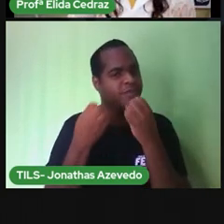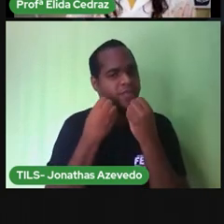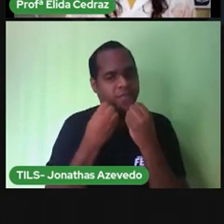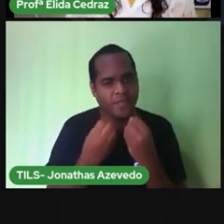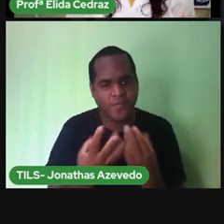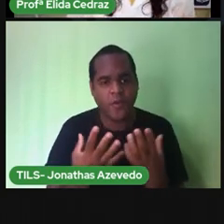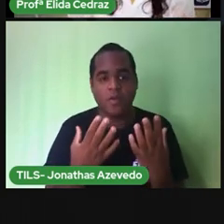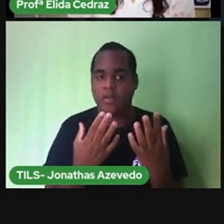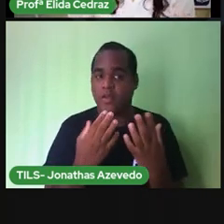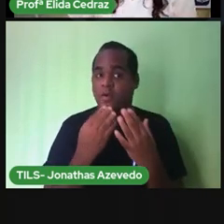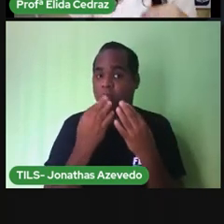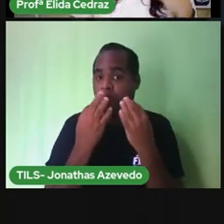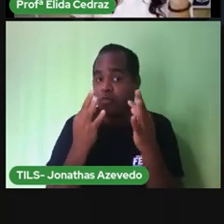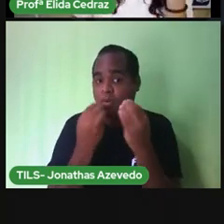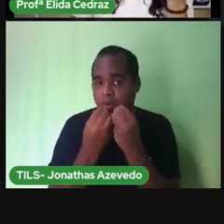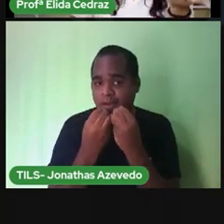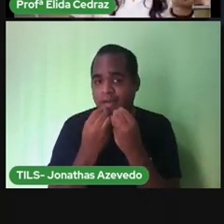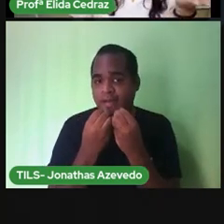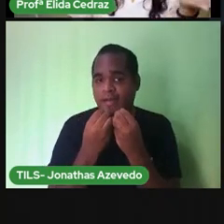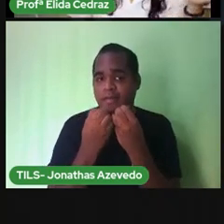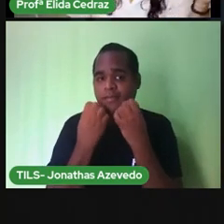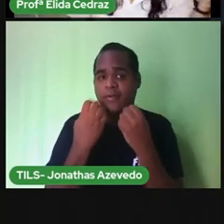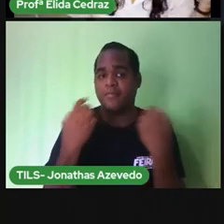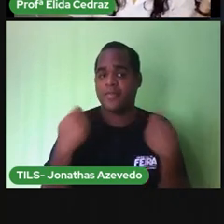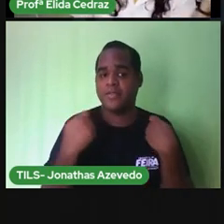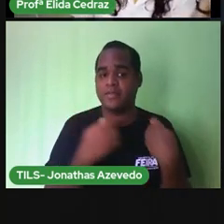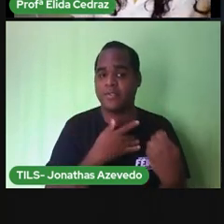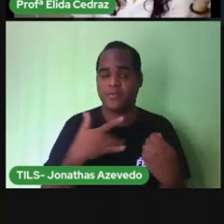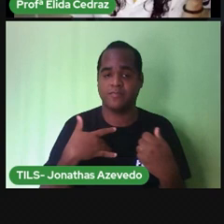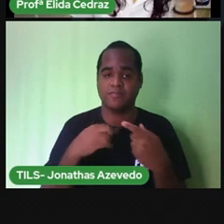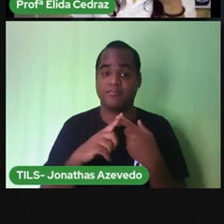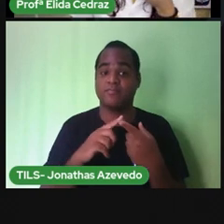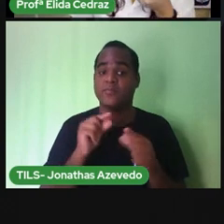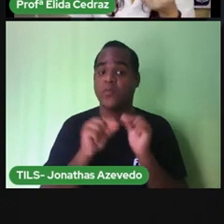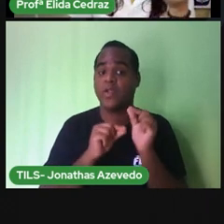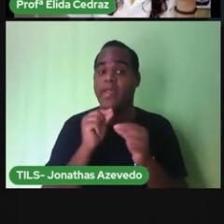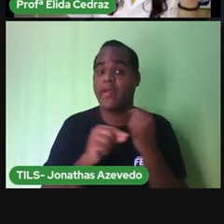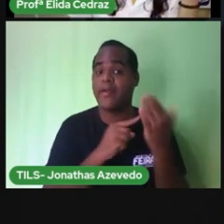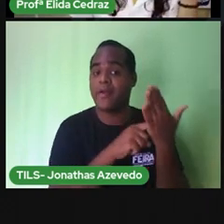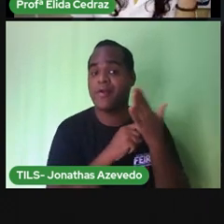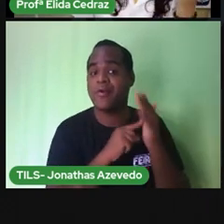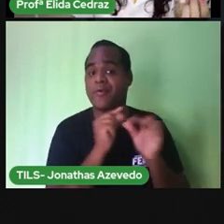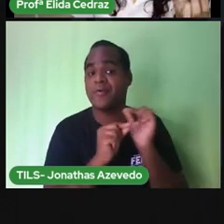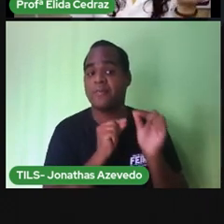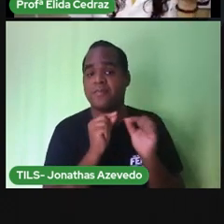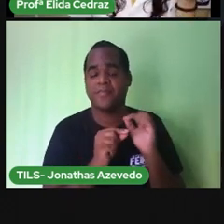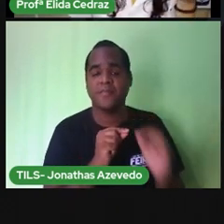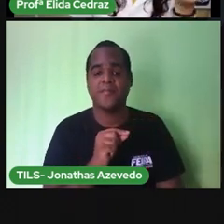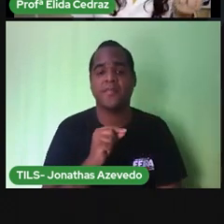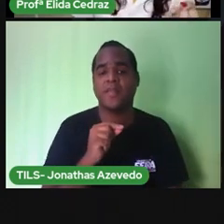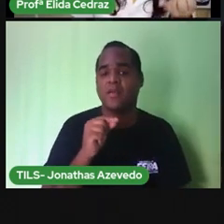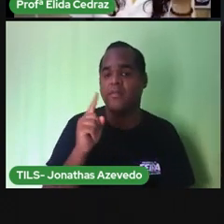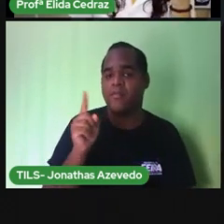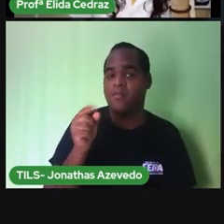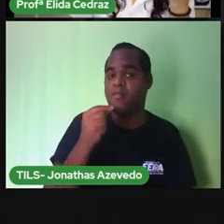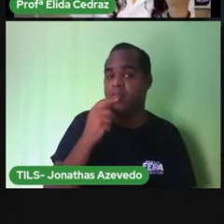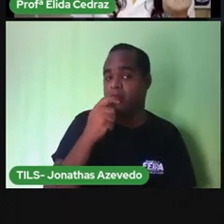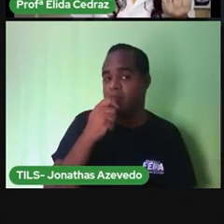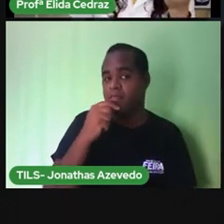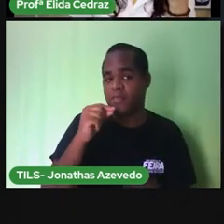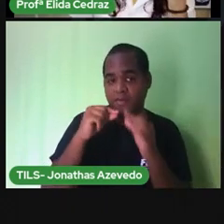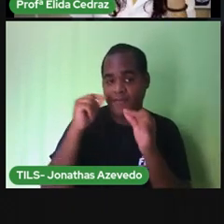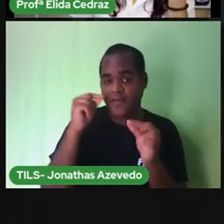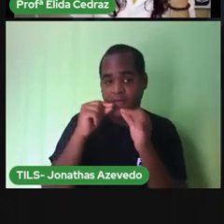saudável. Os produtos que nós usamos para a higiene bucal. Fio dental, a escova,